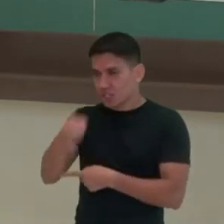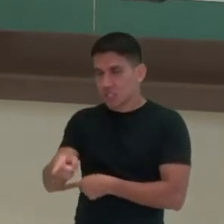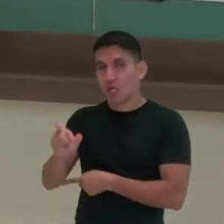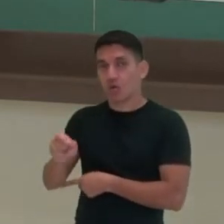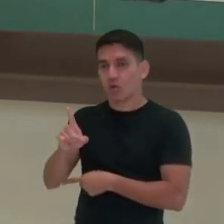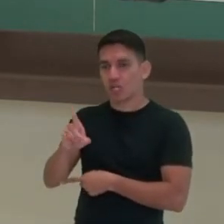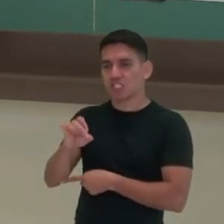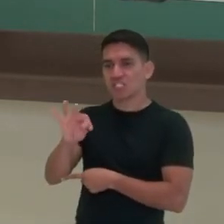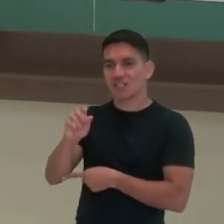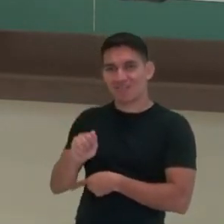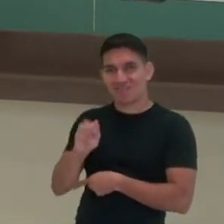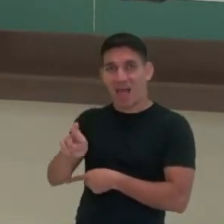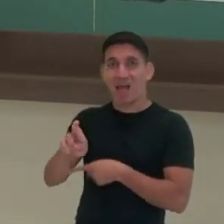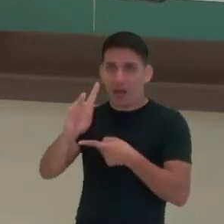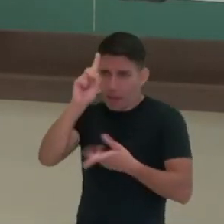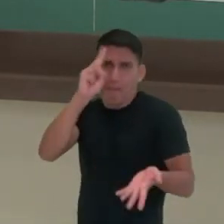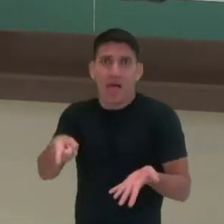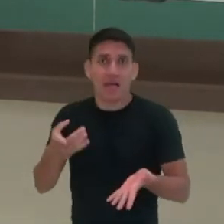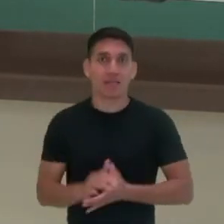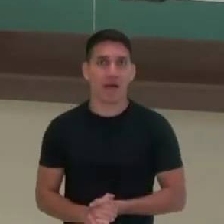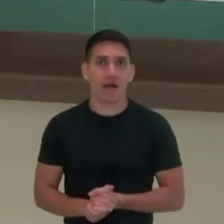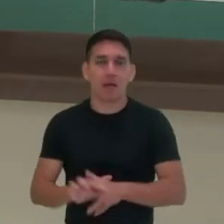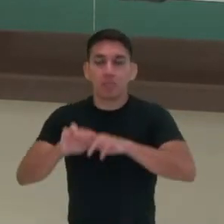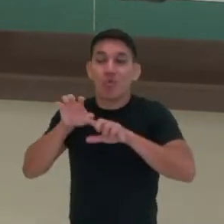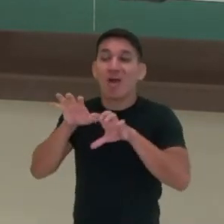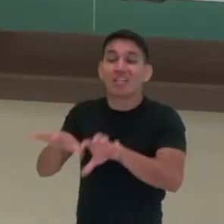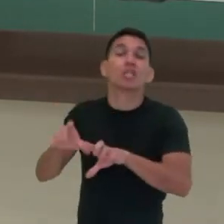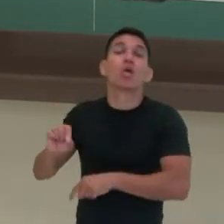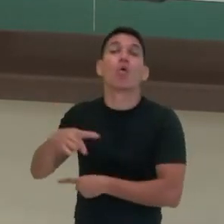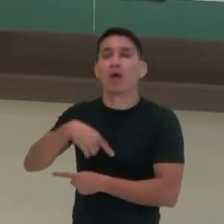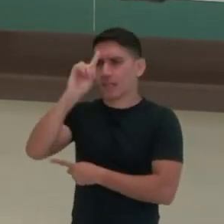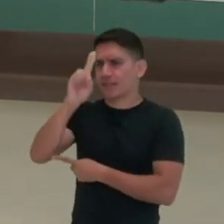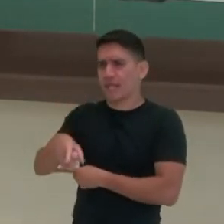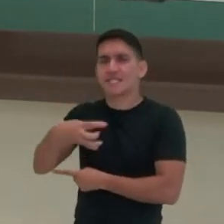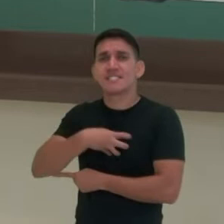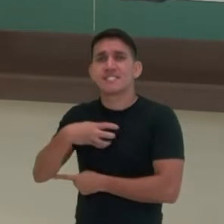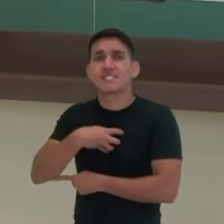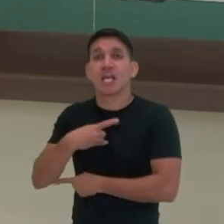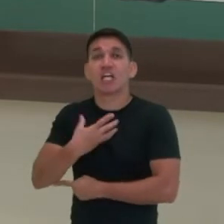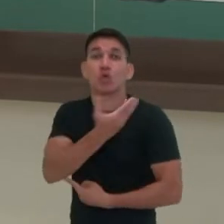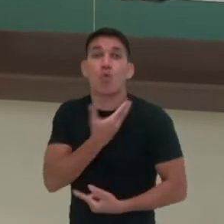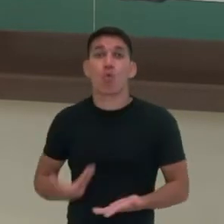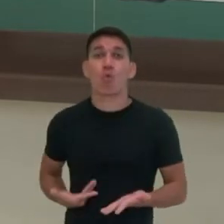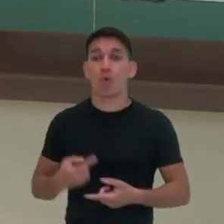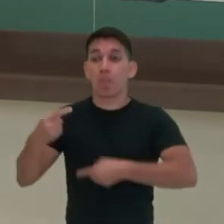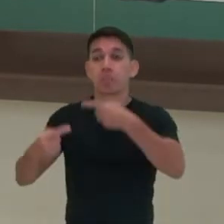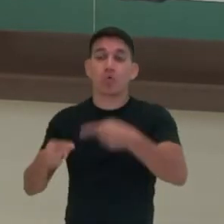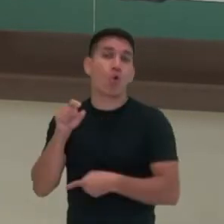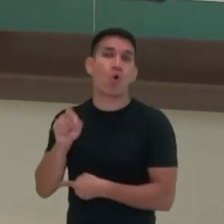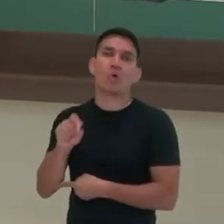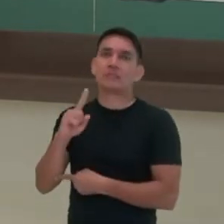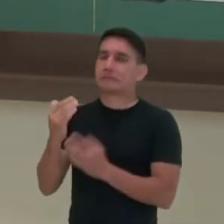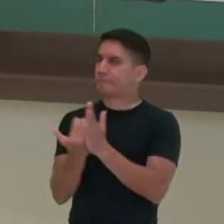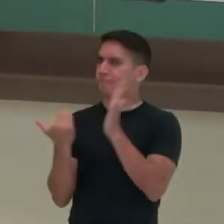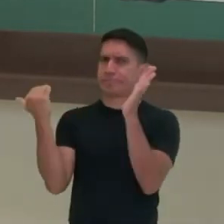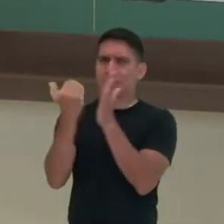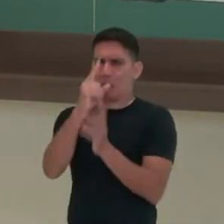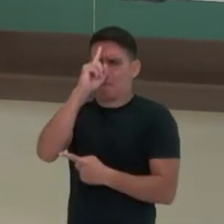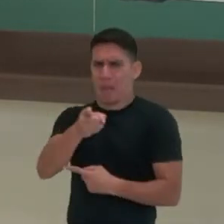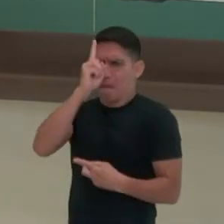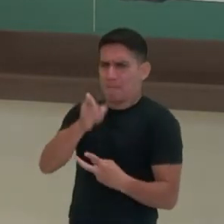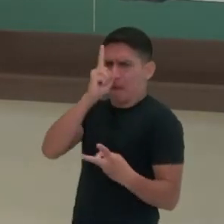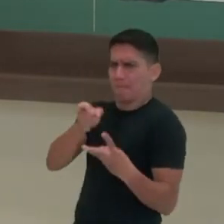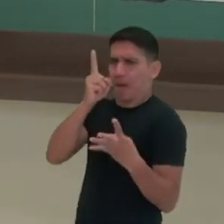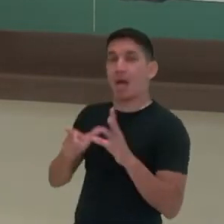é ditar ordens. Nesse sentido, uma ditadura é um tipo de regime político altamente autoritário